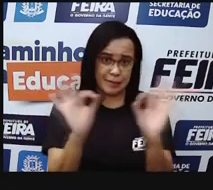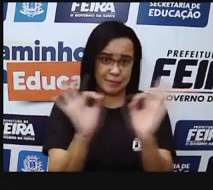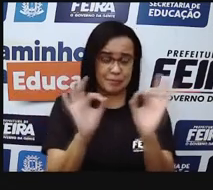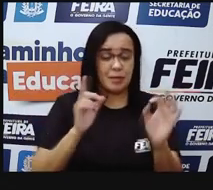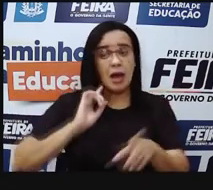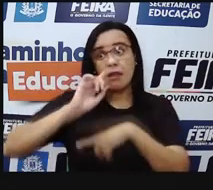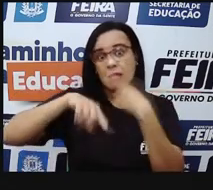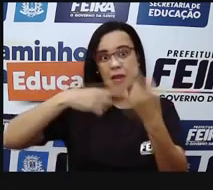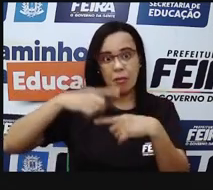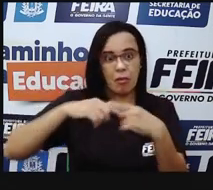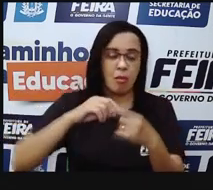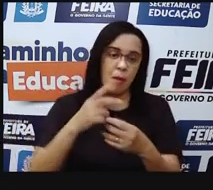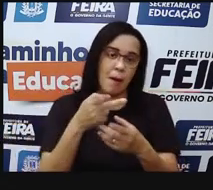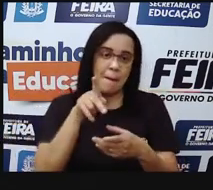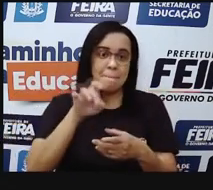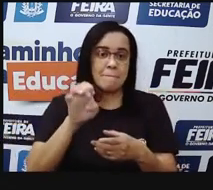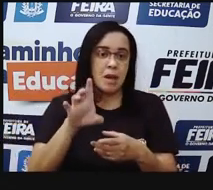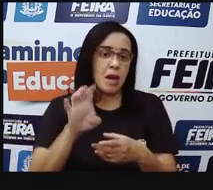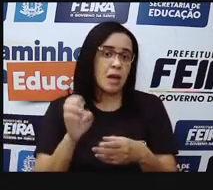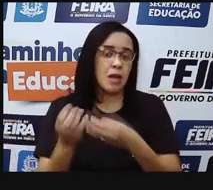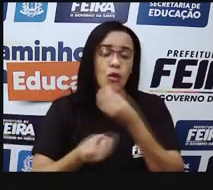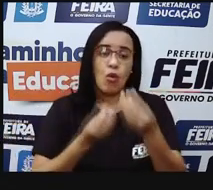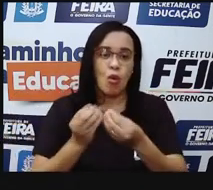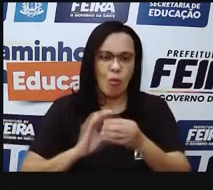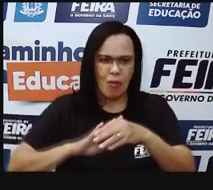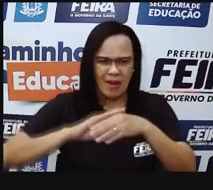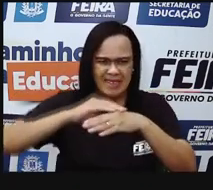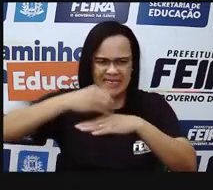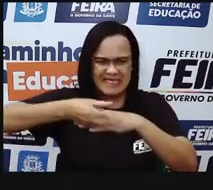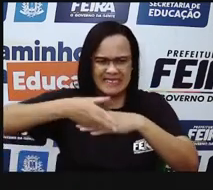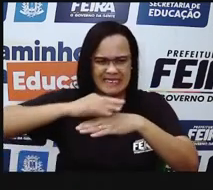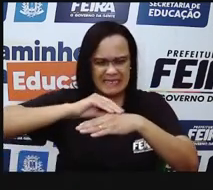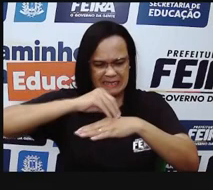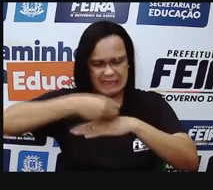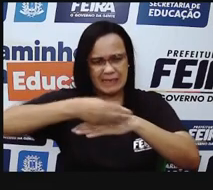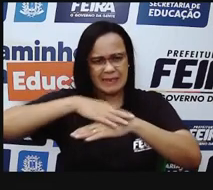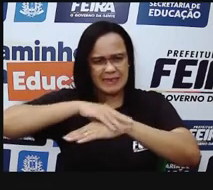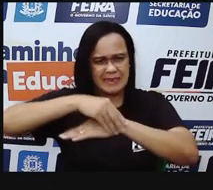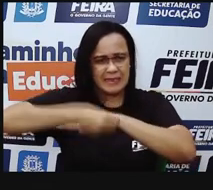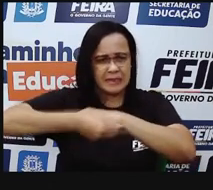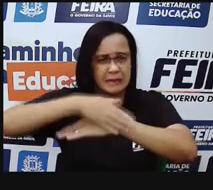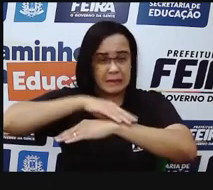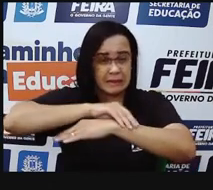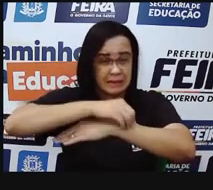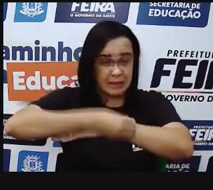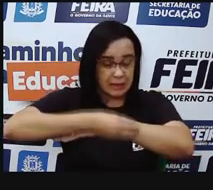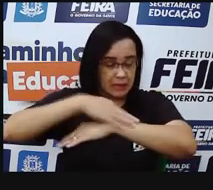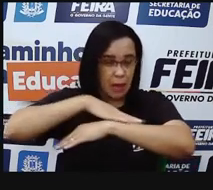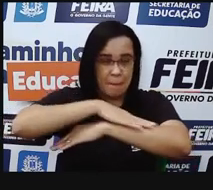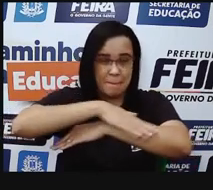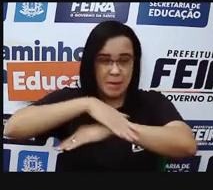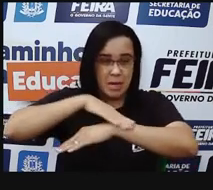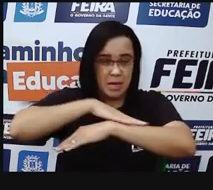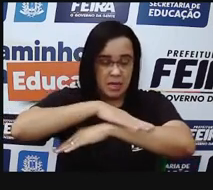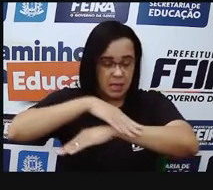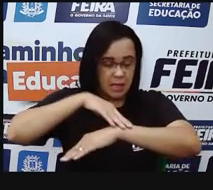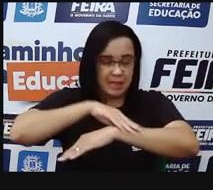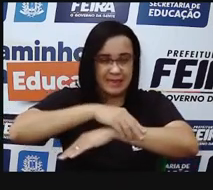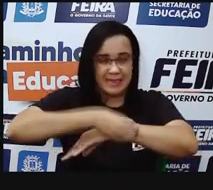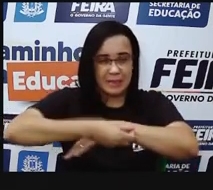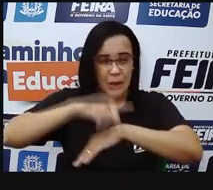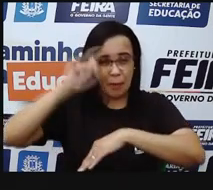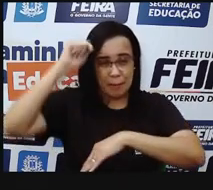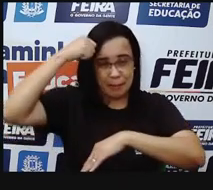né? O que é esse despelar? Exatamente, essa temada superficial da nossa pele, né?